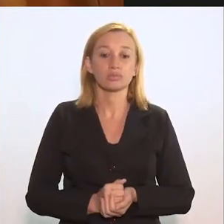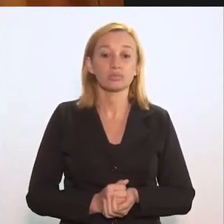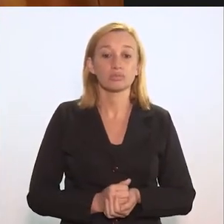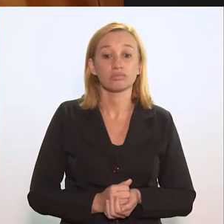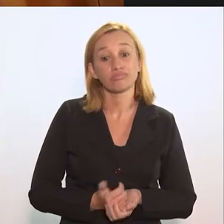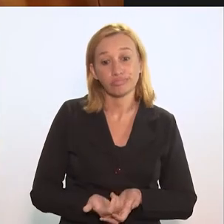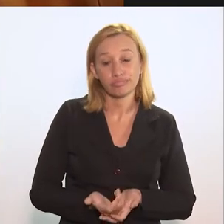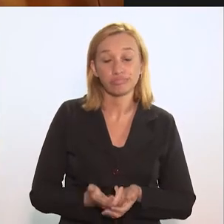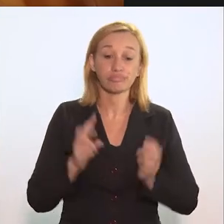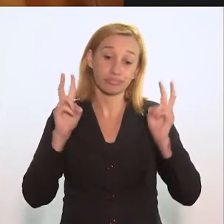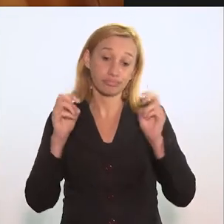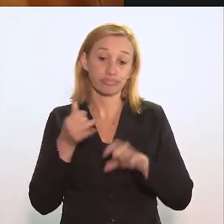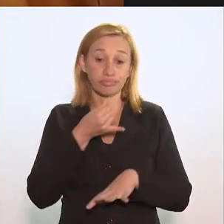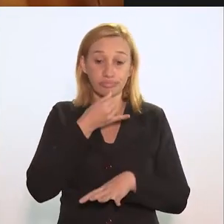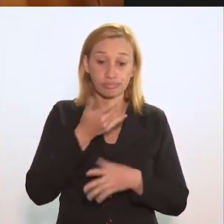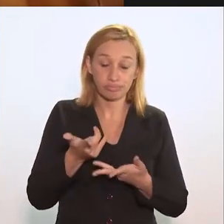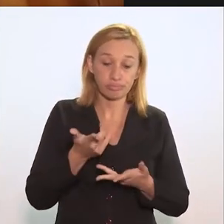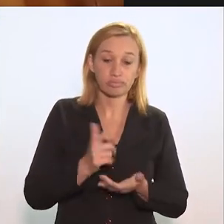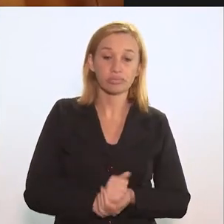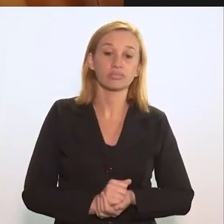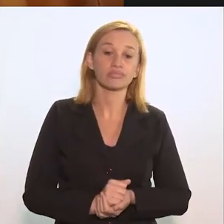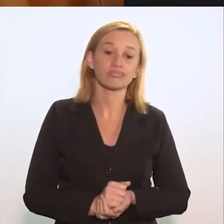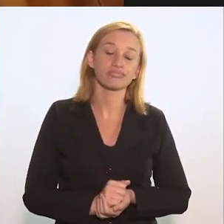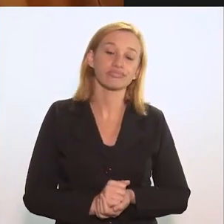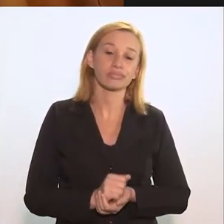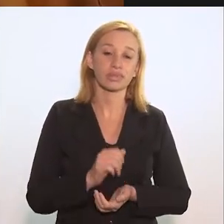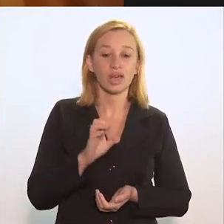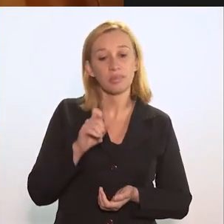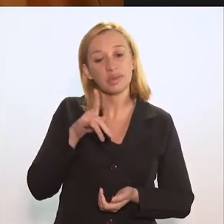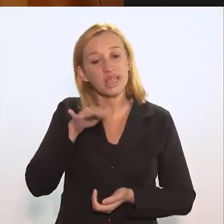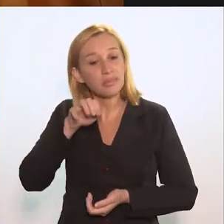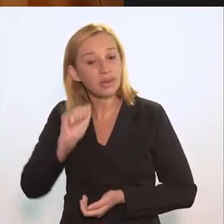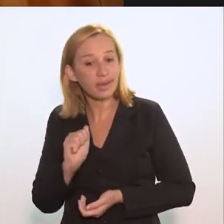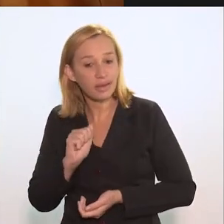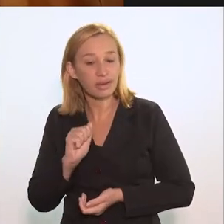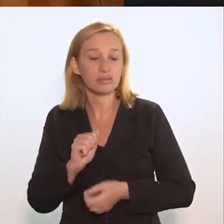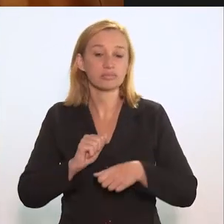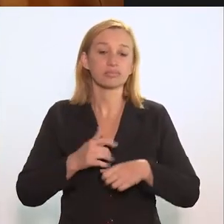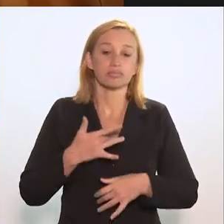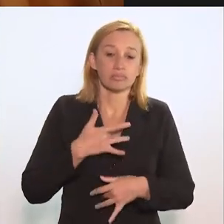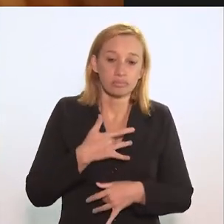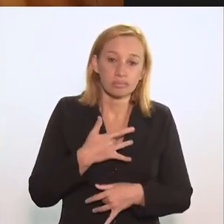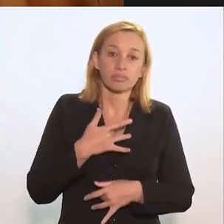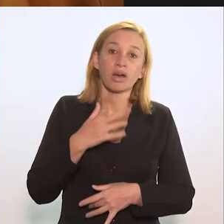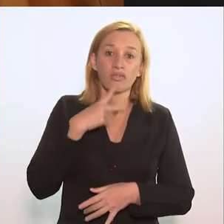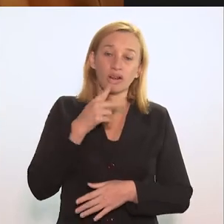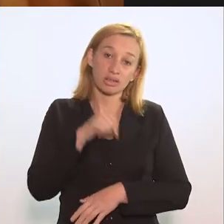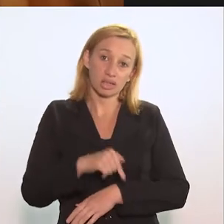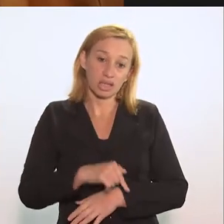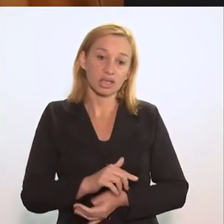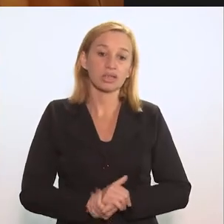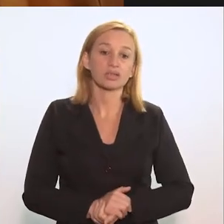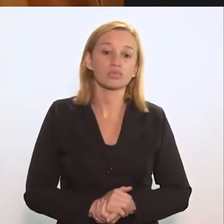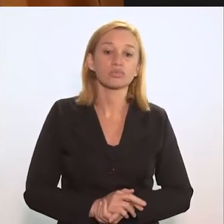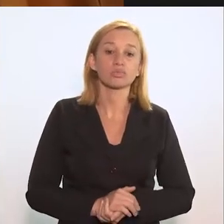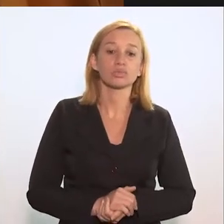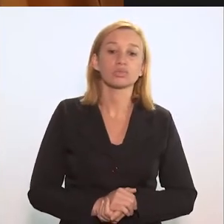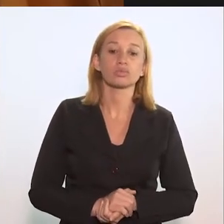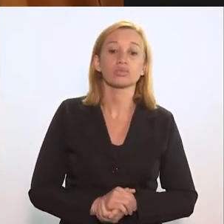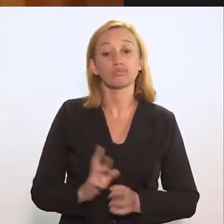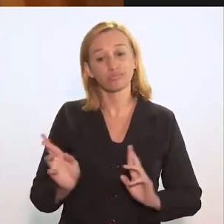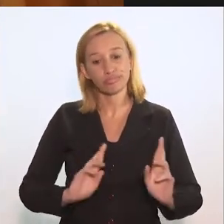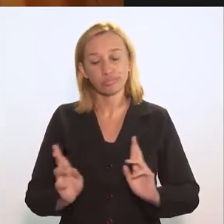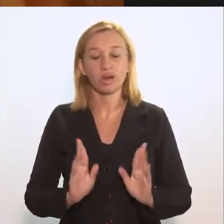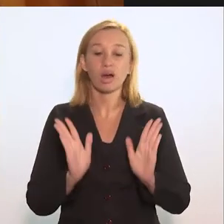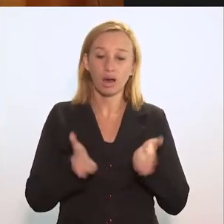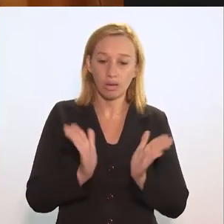vive hoje, então, um cenário impactado, com as antigas epidemias e endemias, como a tuberculose que estamos tratando aqui,